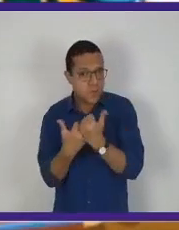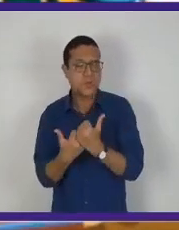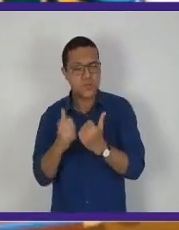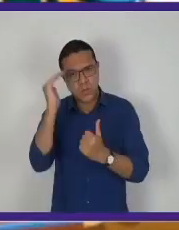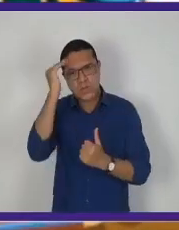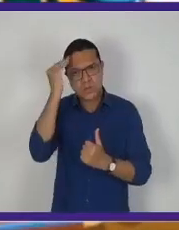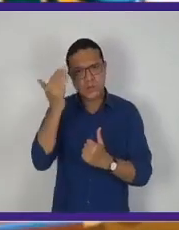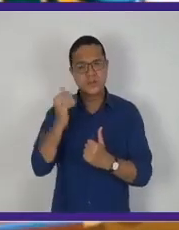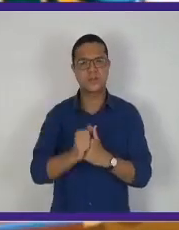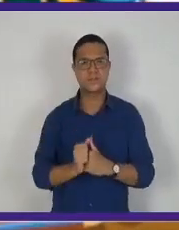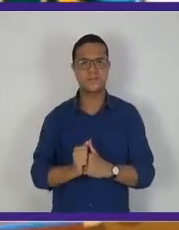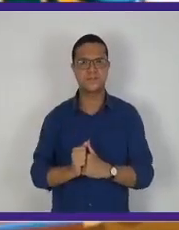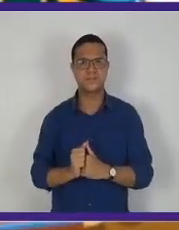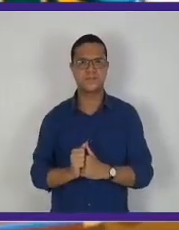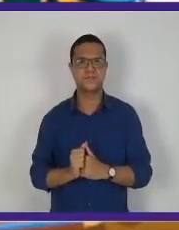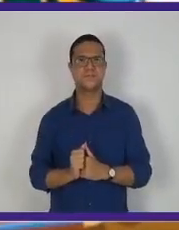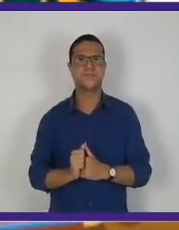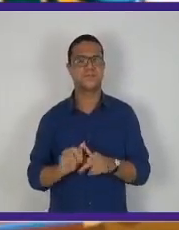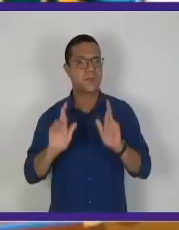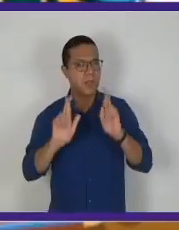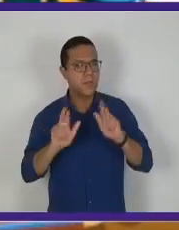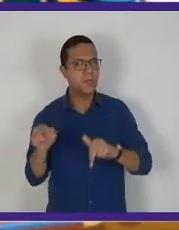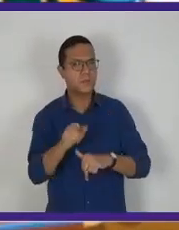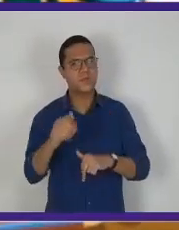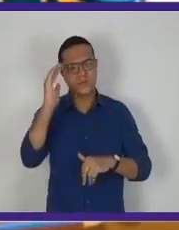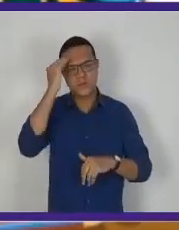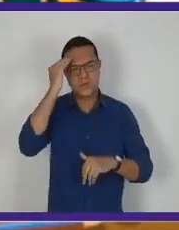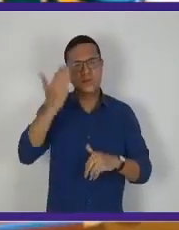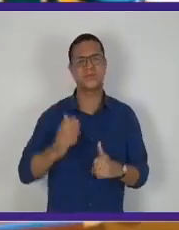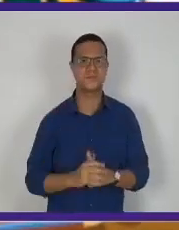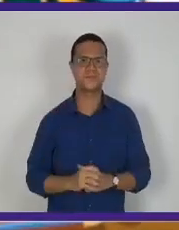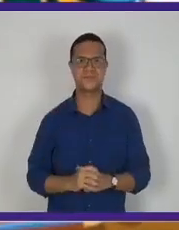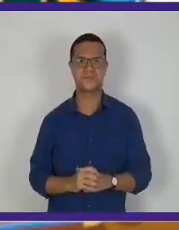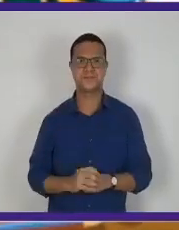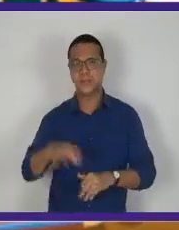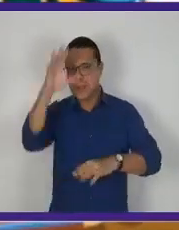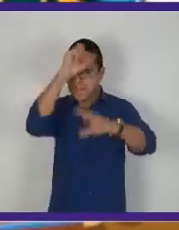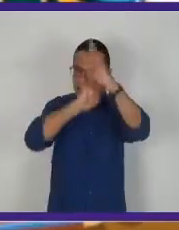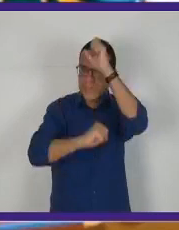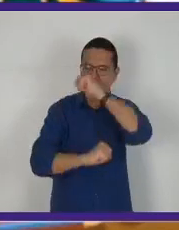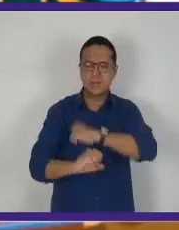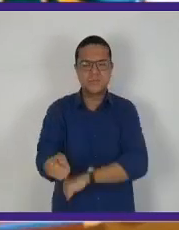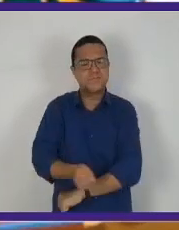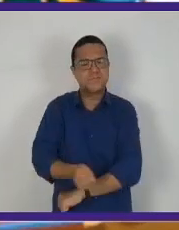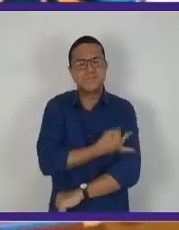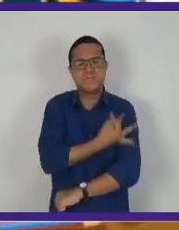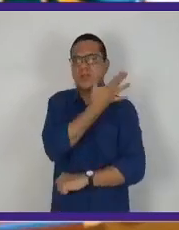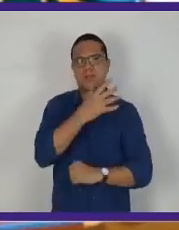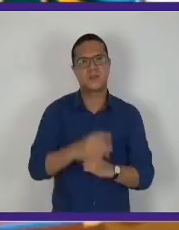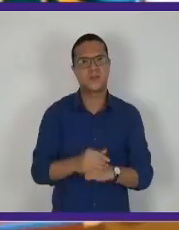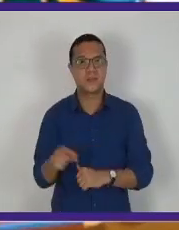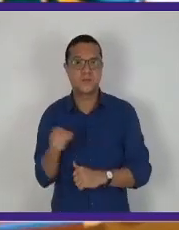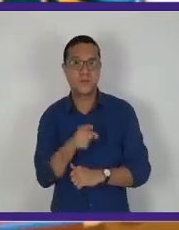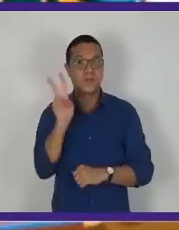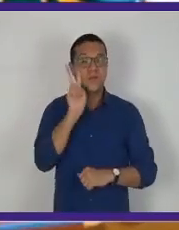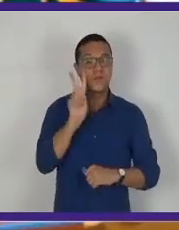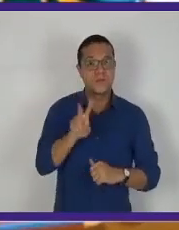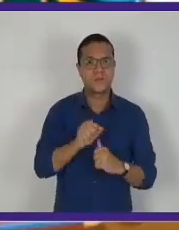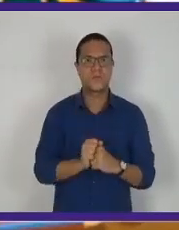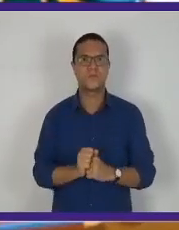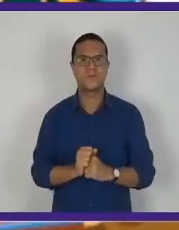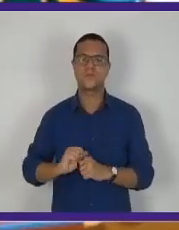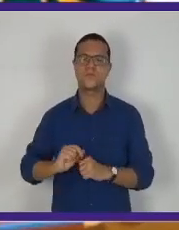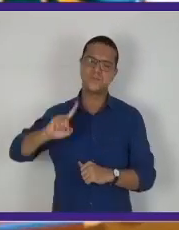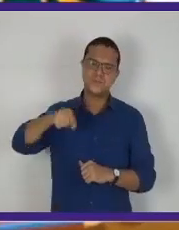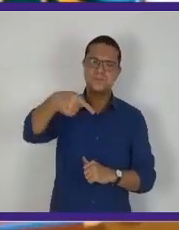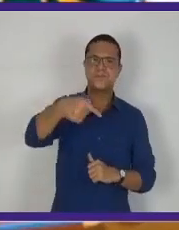ela. Entendido? Espero que esteja tudo já. Tudo ok. Aprender é um prazer. E vocês vão